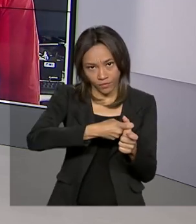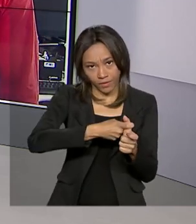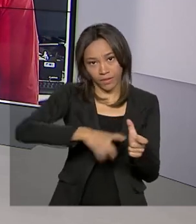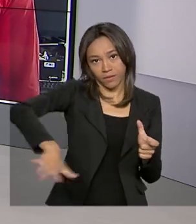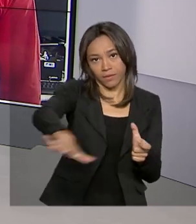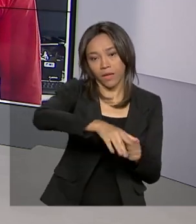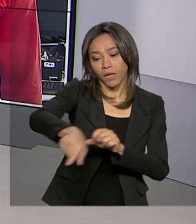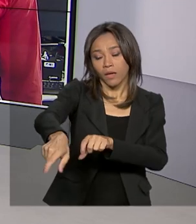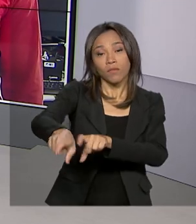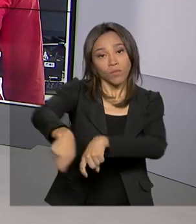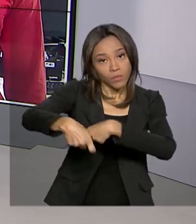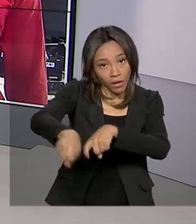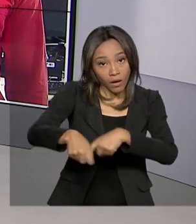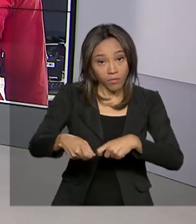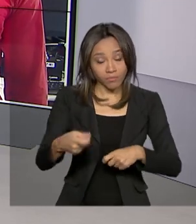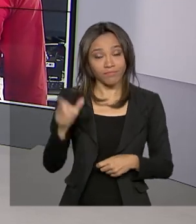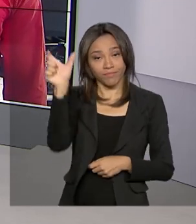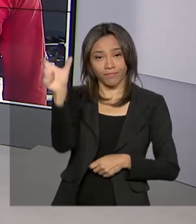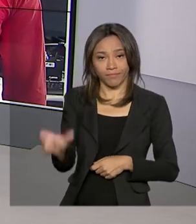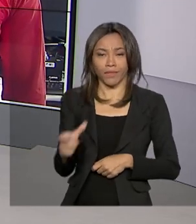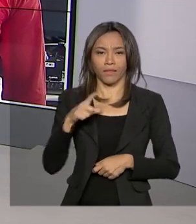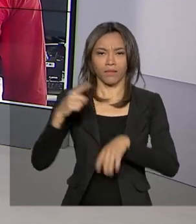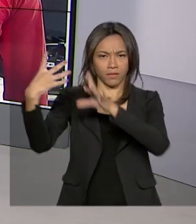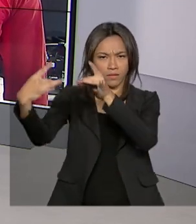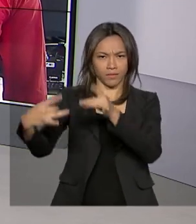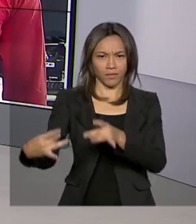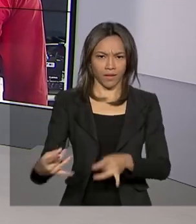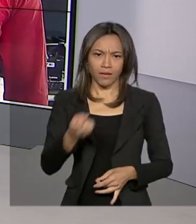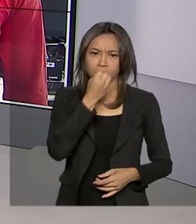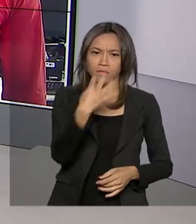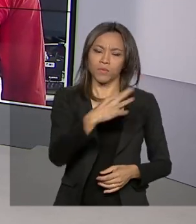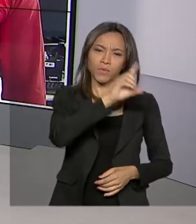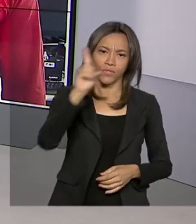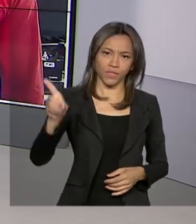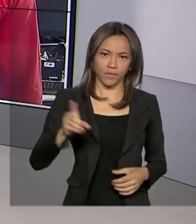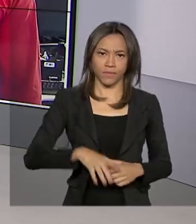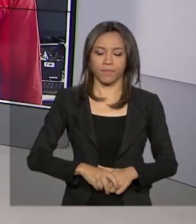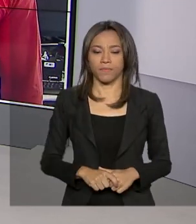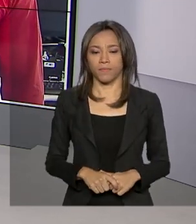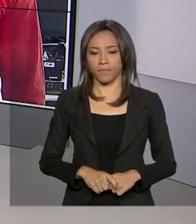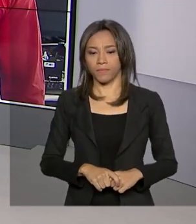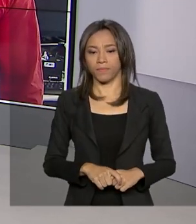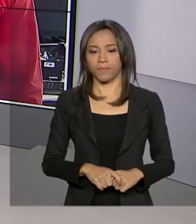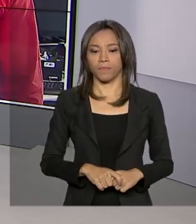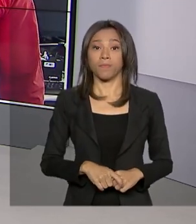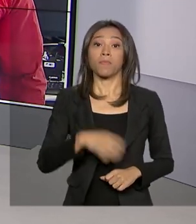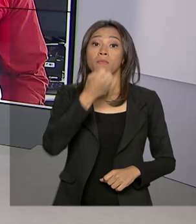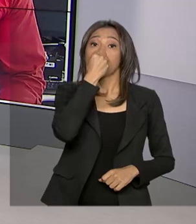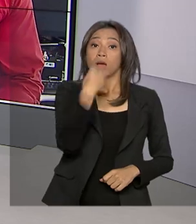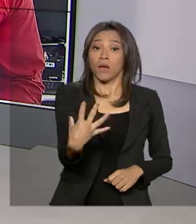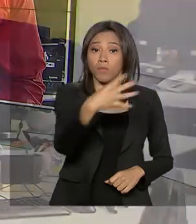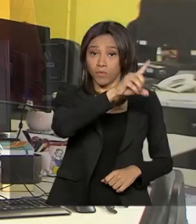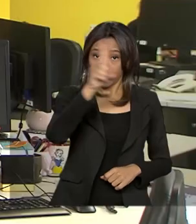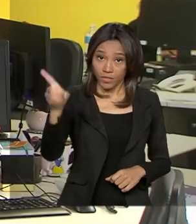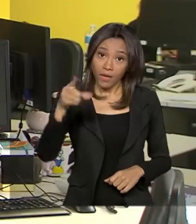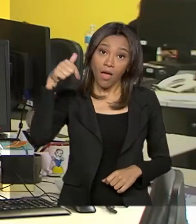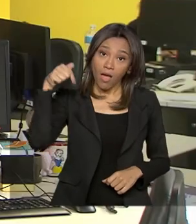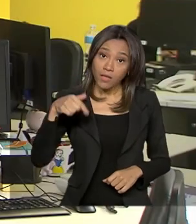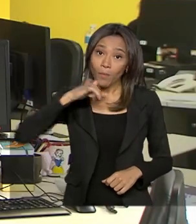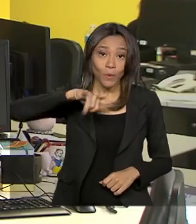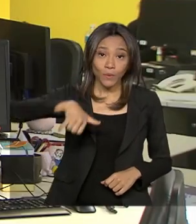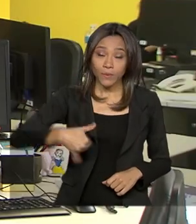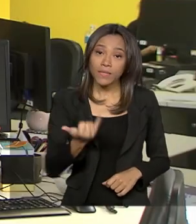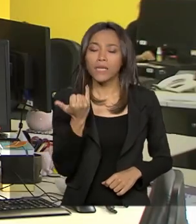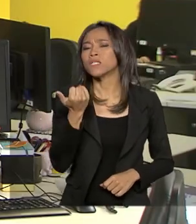O repórter Tiago Pimenta, do Rio de Janeiro, tem os detalhes. Bom dia, Tiago. Bom dia, Mara. Essa é uma oportunidade de